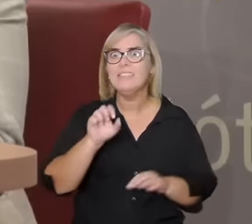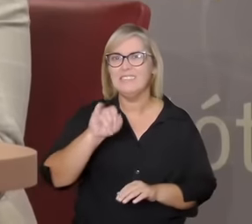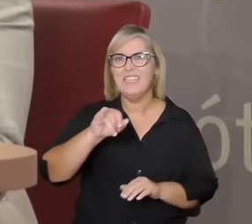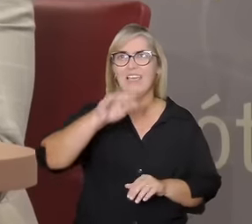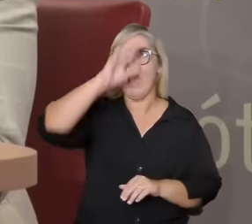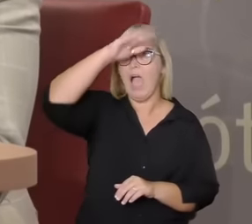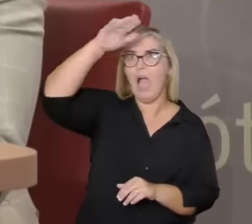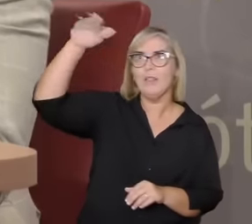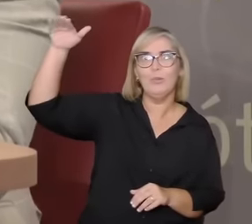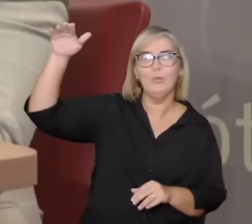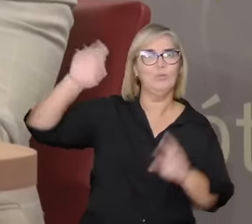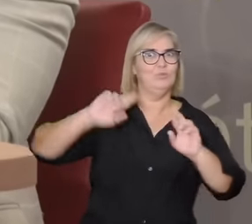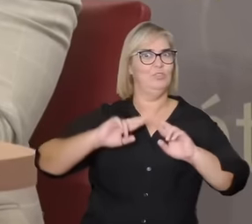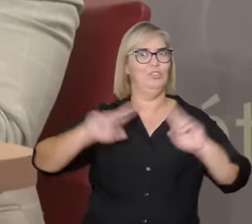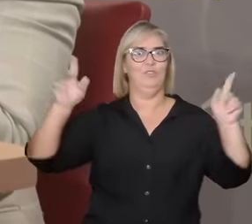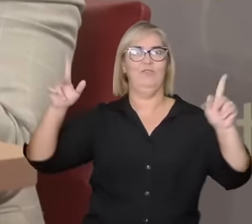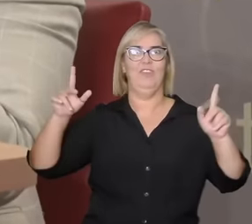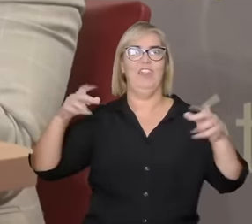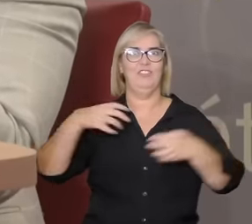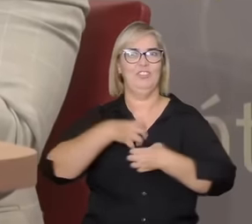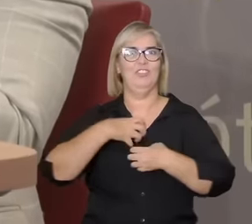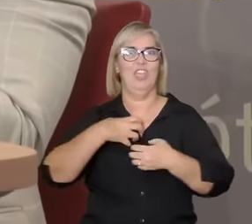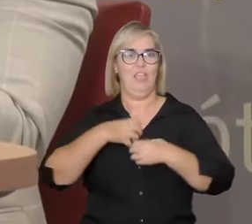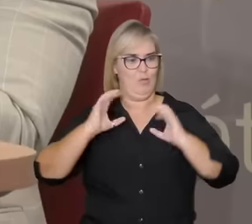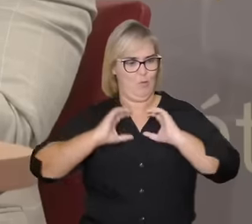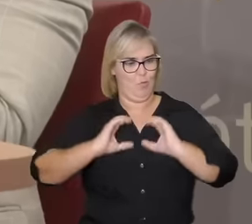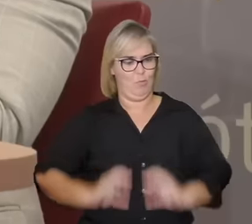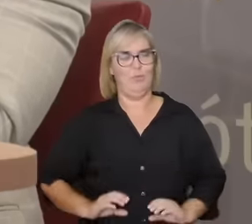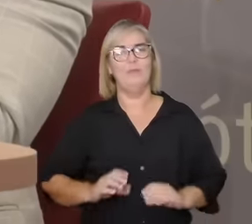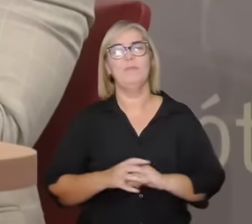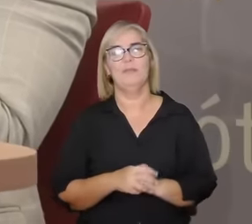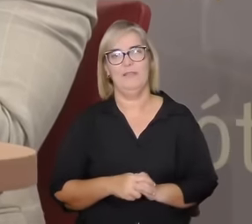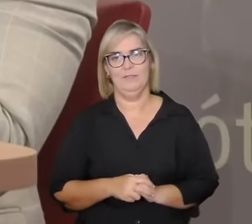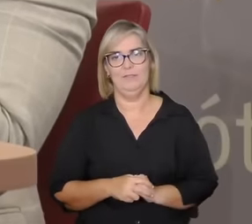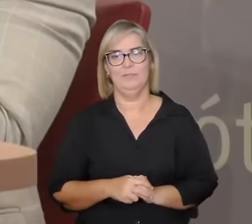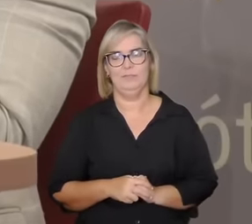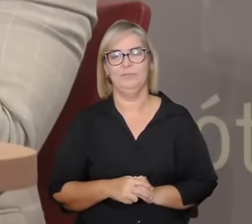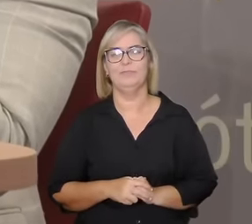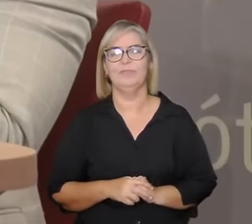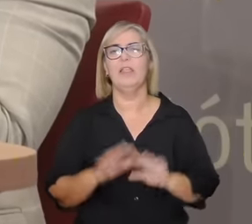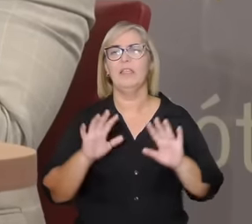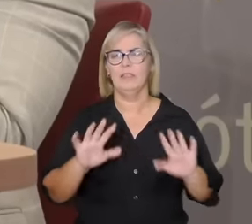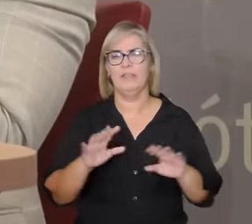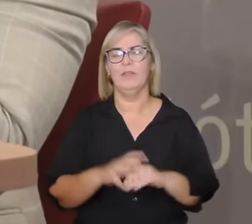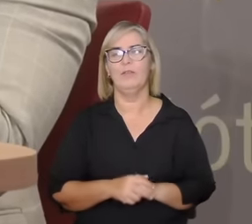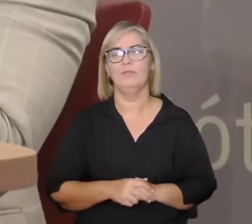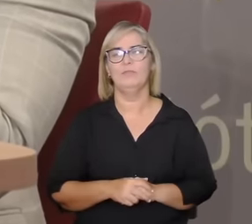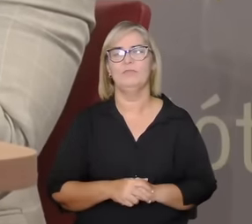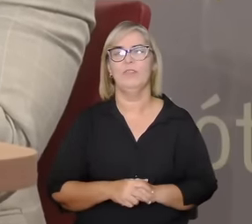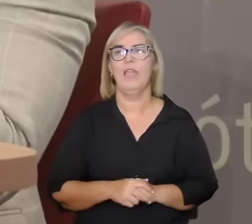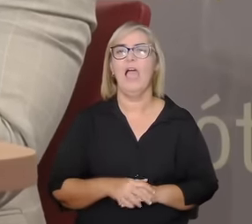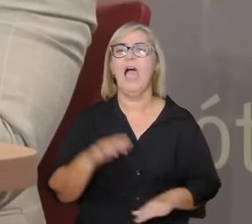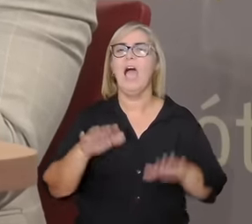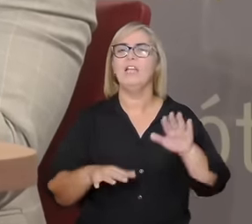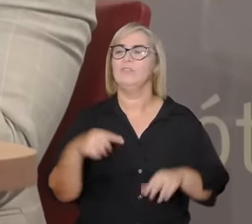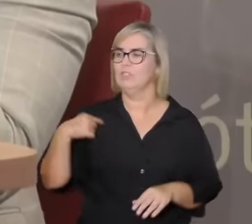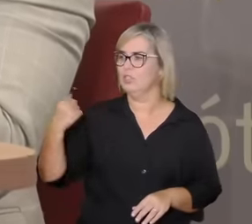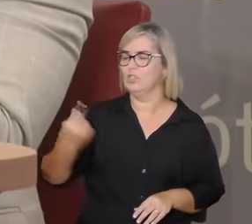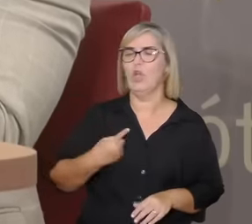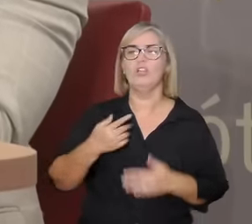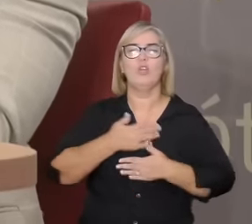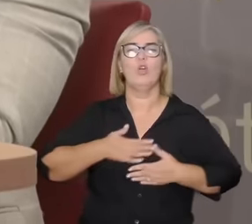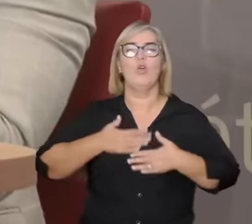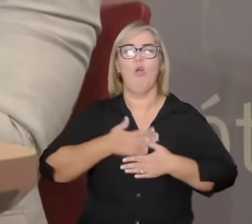uma criança não é muito pensar nisso então como nós muitas vezes gostamos de ser cuidadoras cuidadores